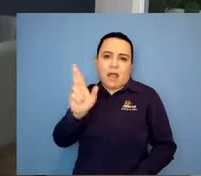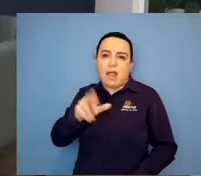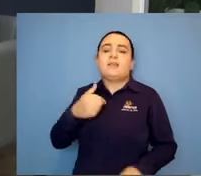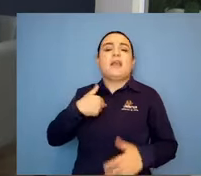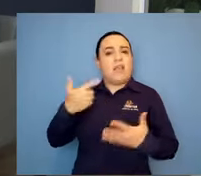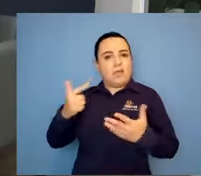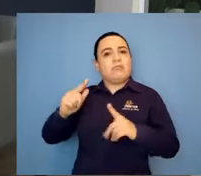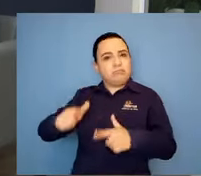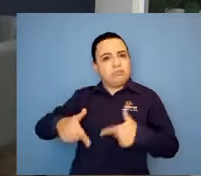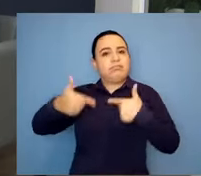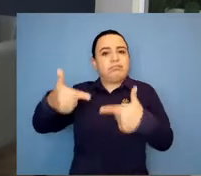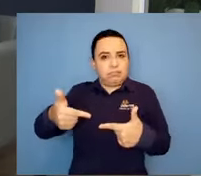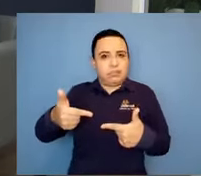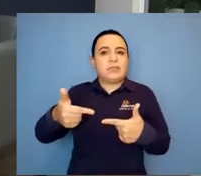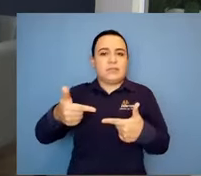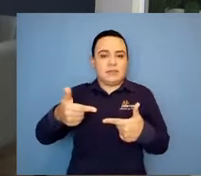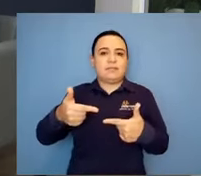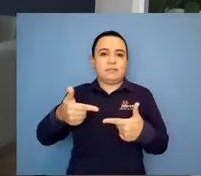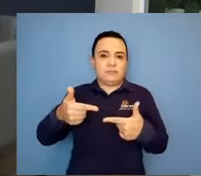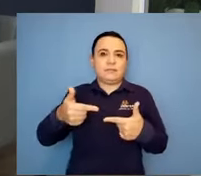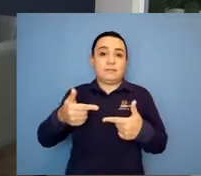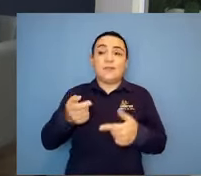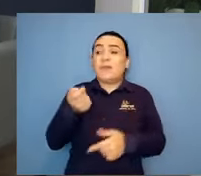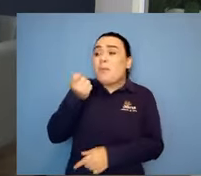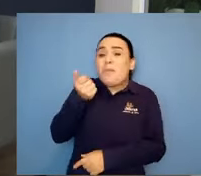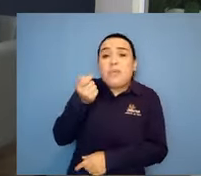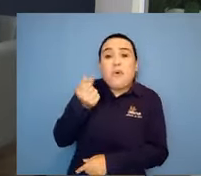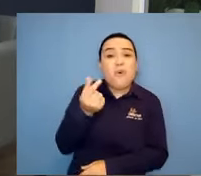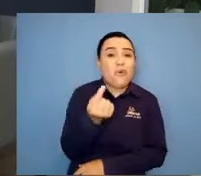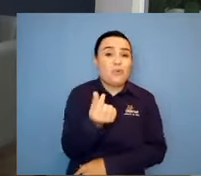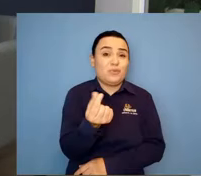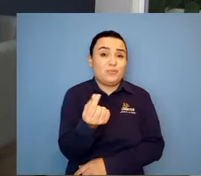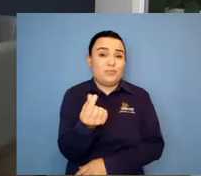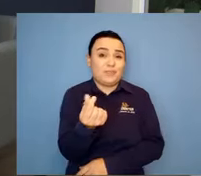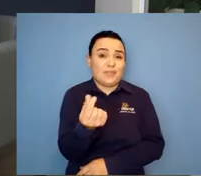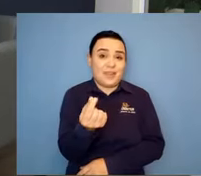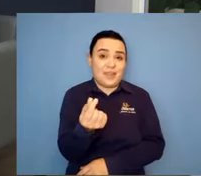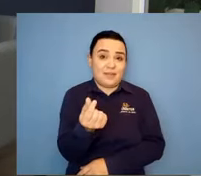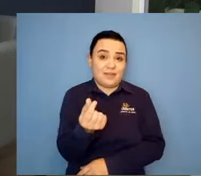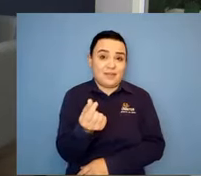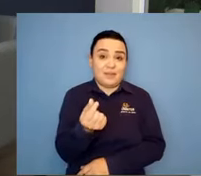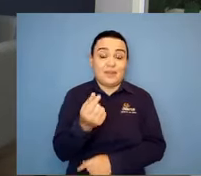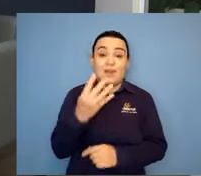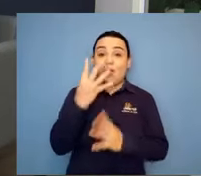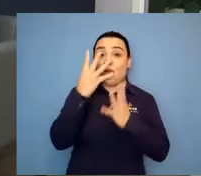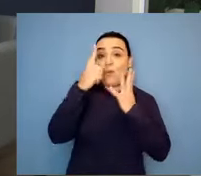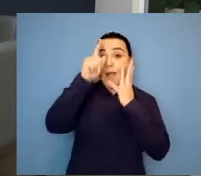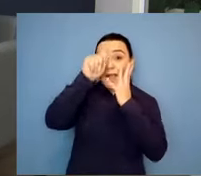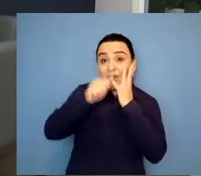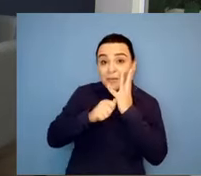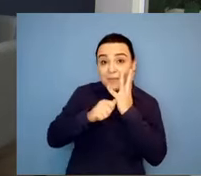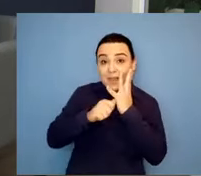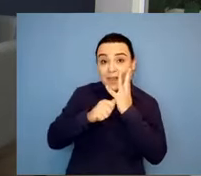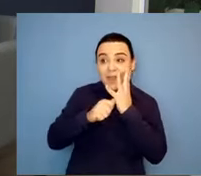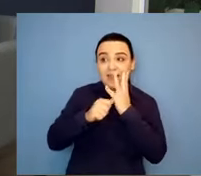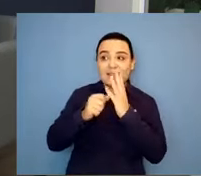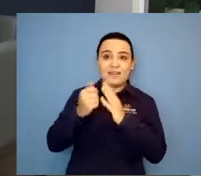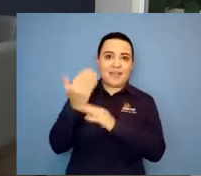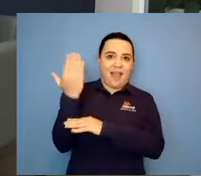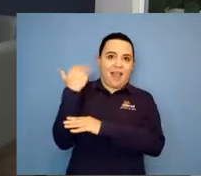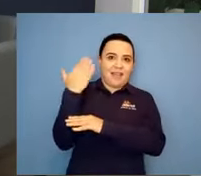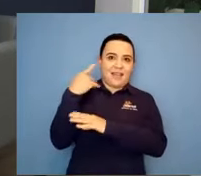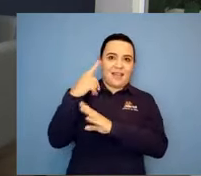causa e com pouco recurso financeiro. E agora, quatro meses atrás, eu recebi um convite, né? Para trabalhar com a